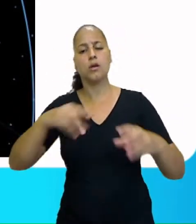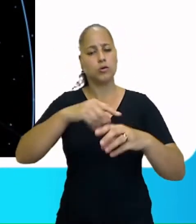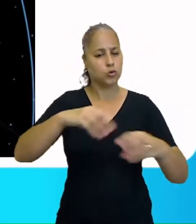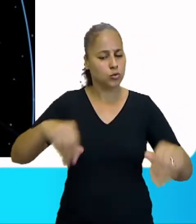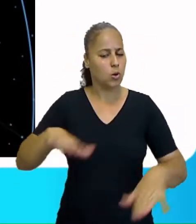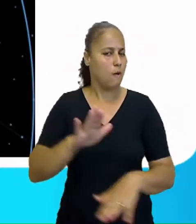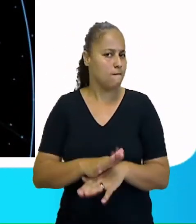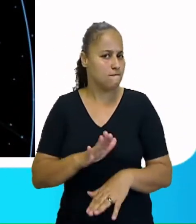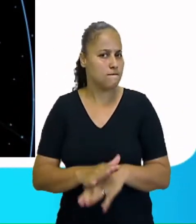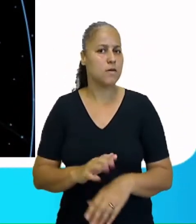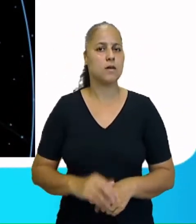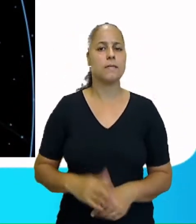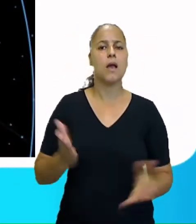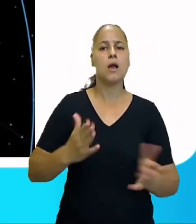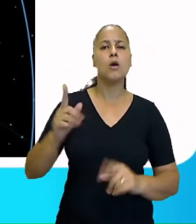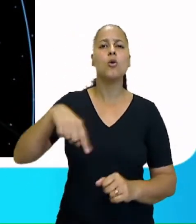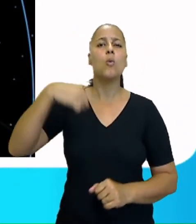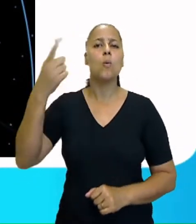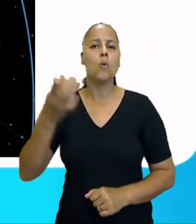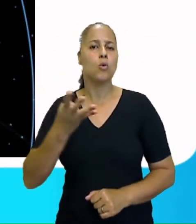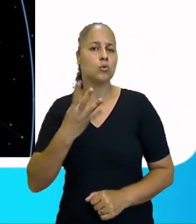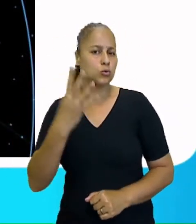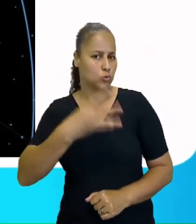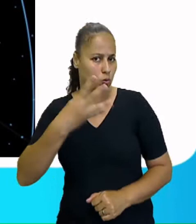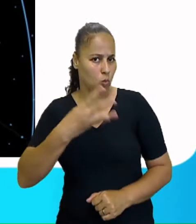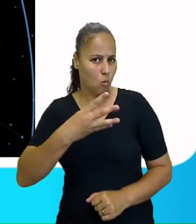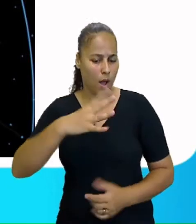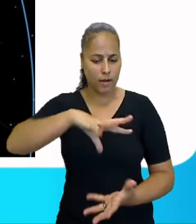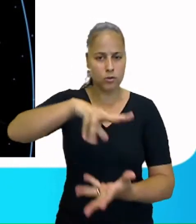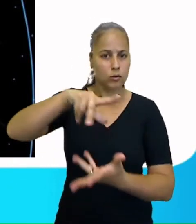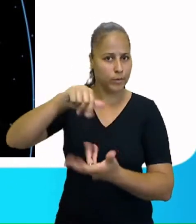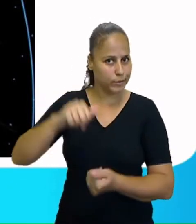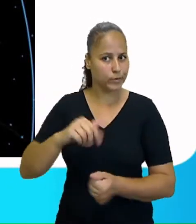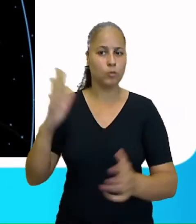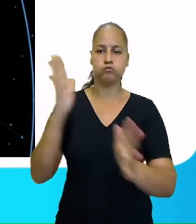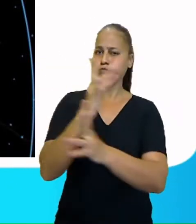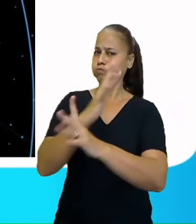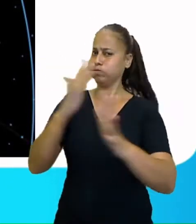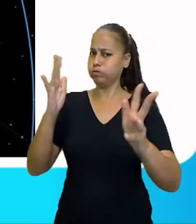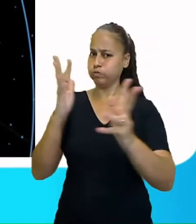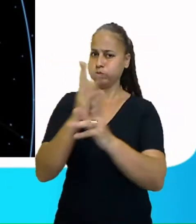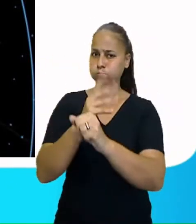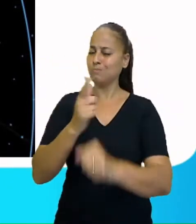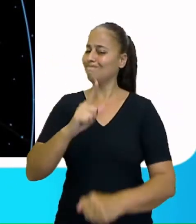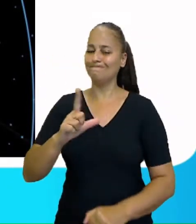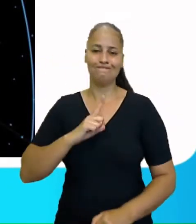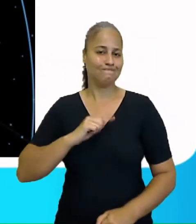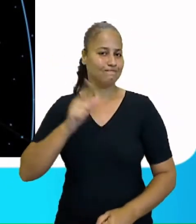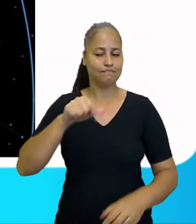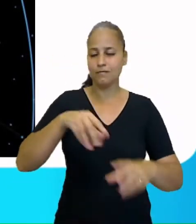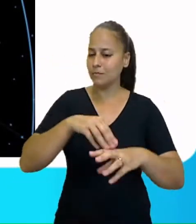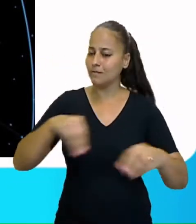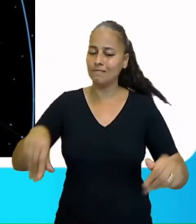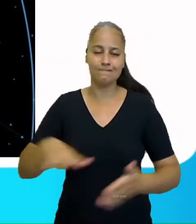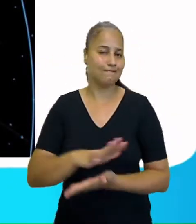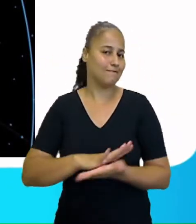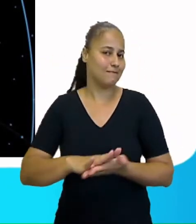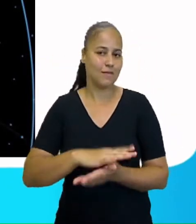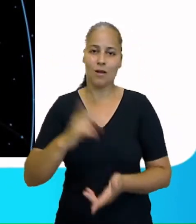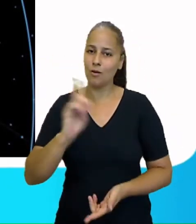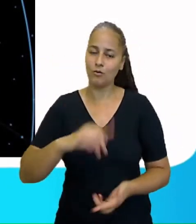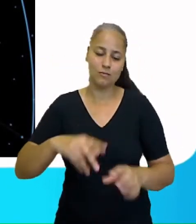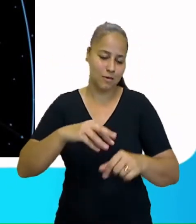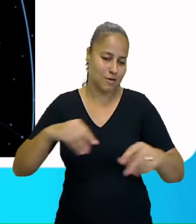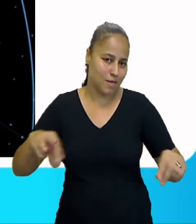firme. Agora, os outros quatro planetas são planetas gasosos, que a composição deles são feitas